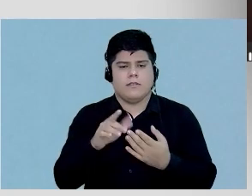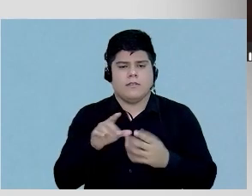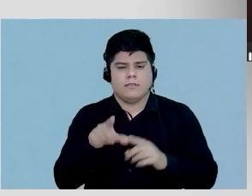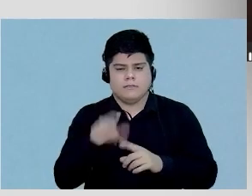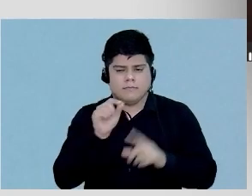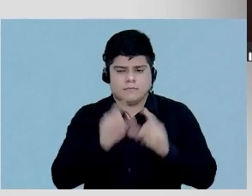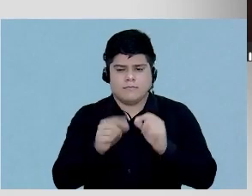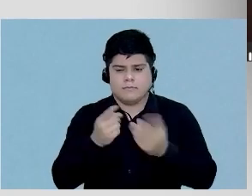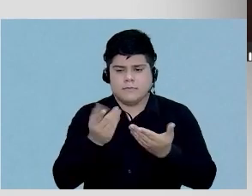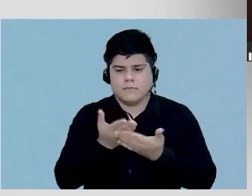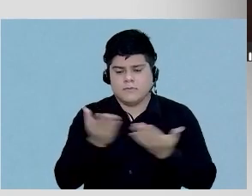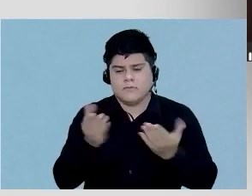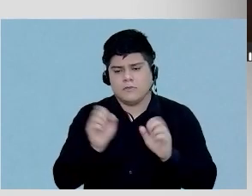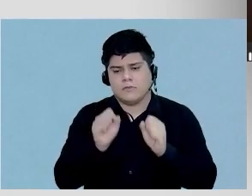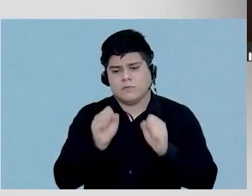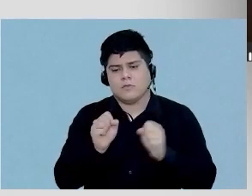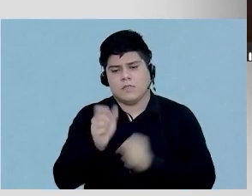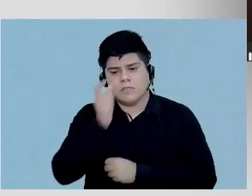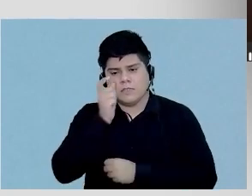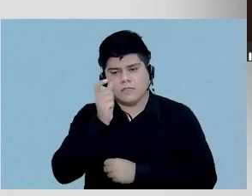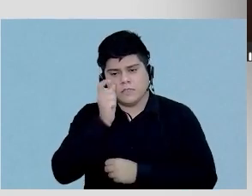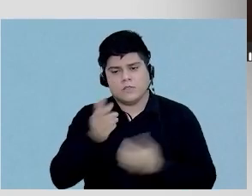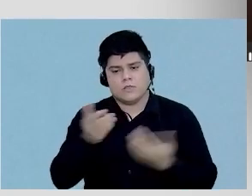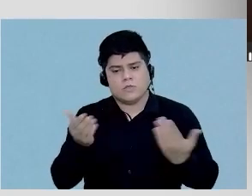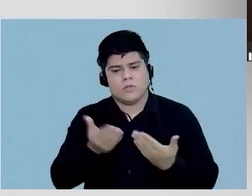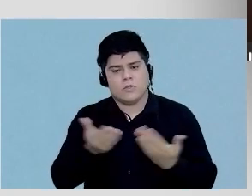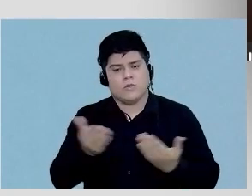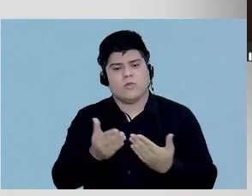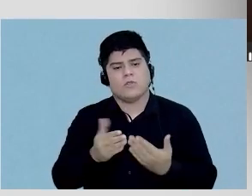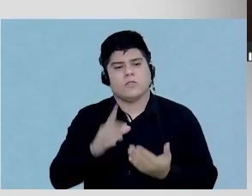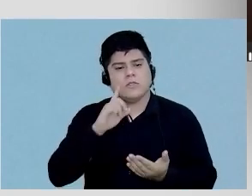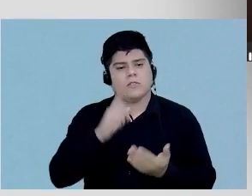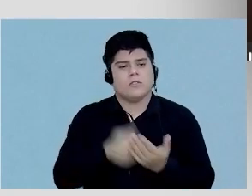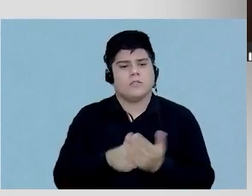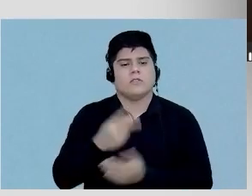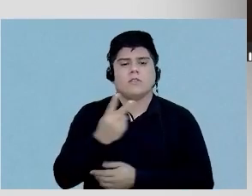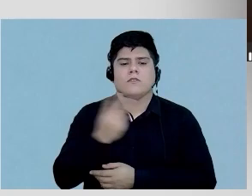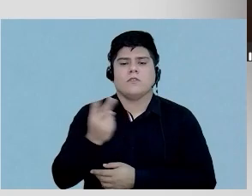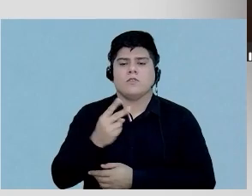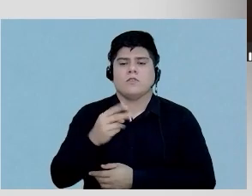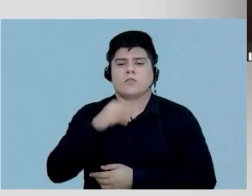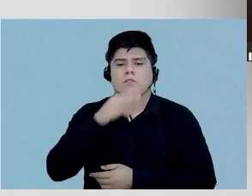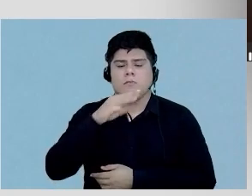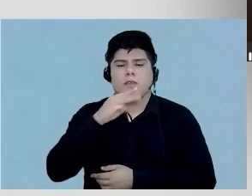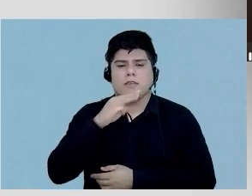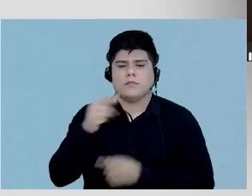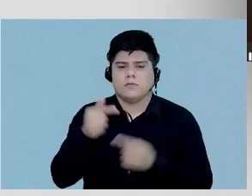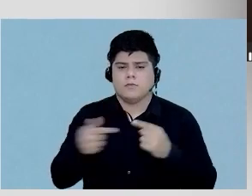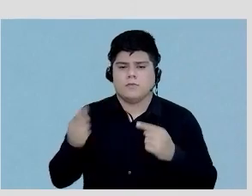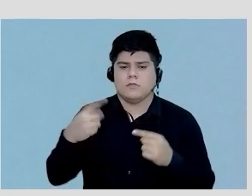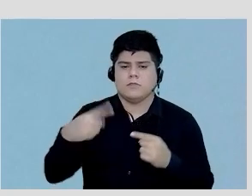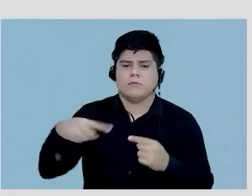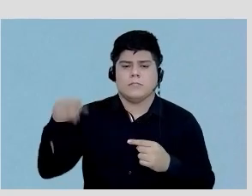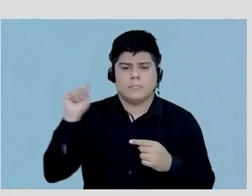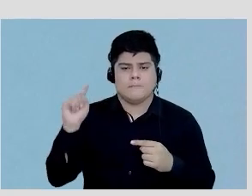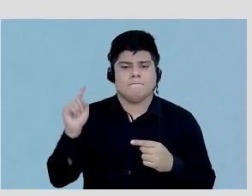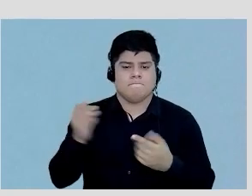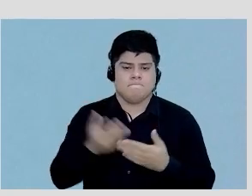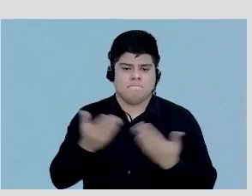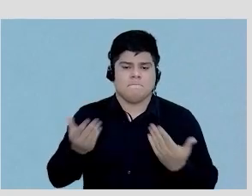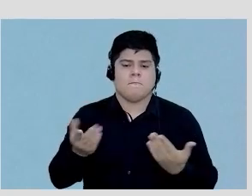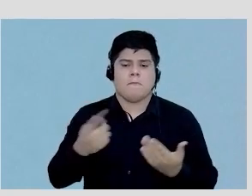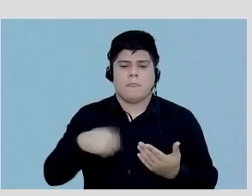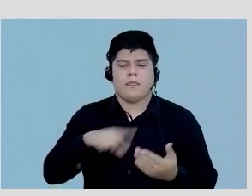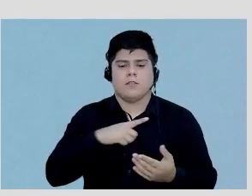vocês poderem assistir hoje, fechamos no dia 22 de março, né? Há uma semana atrás, a gente já